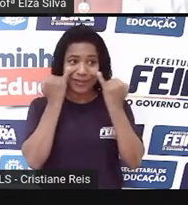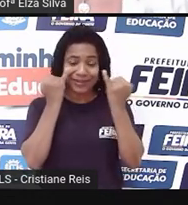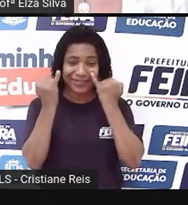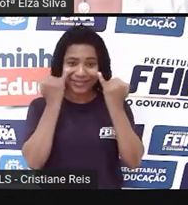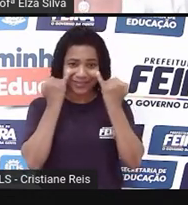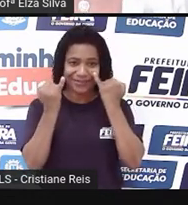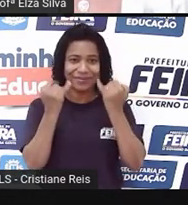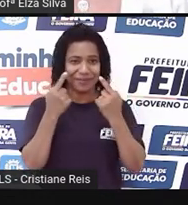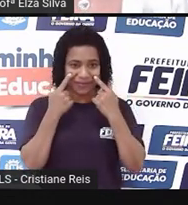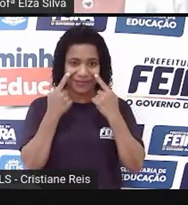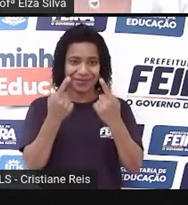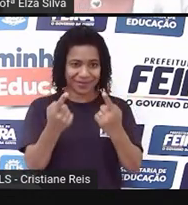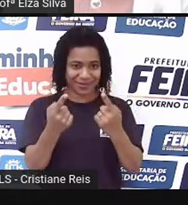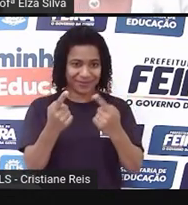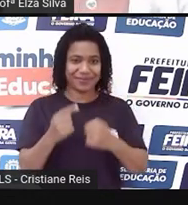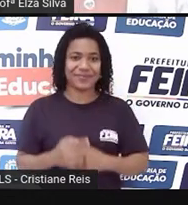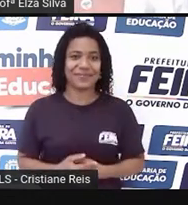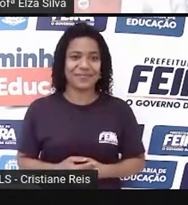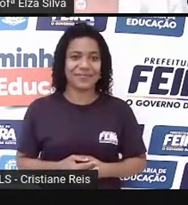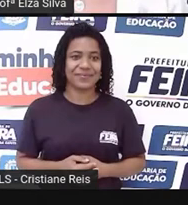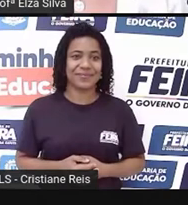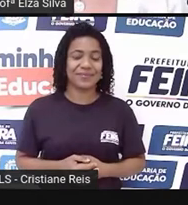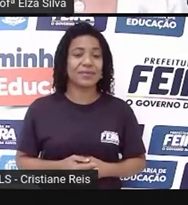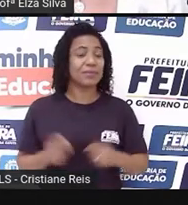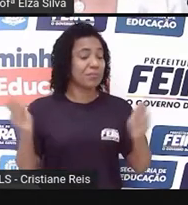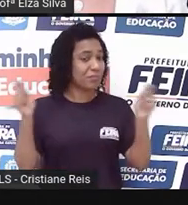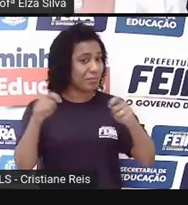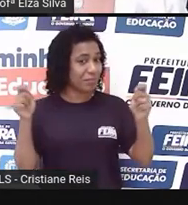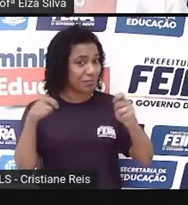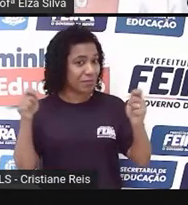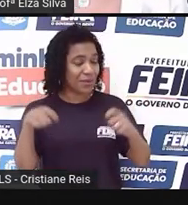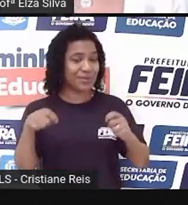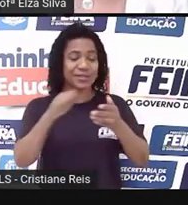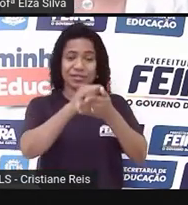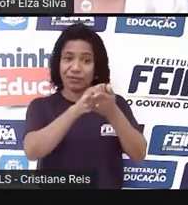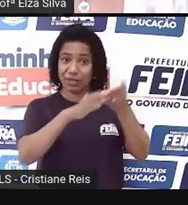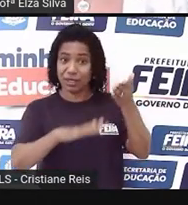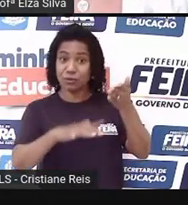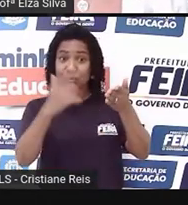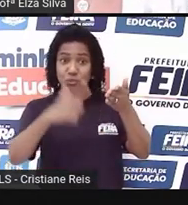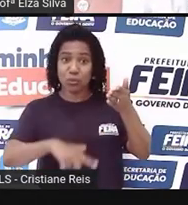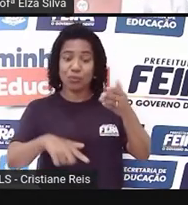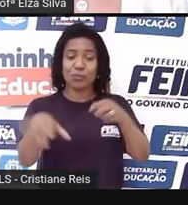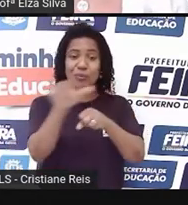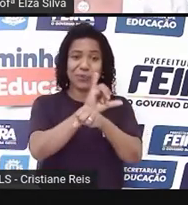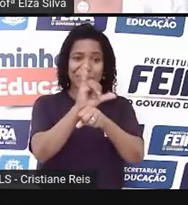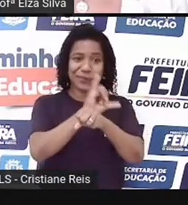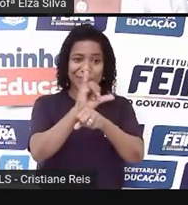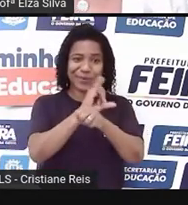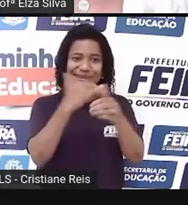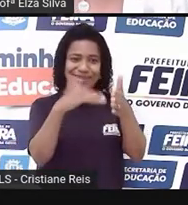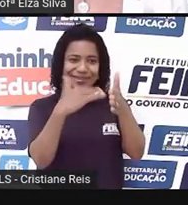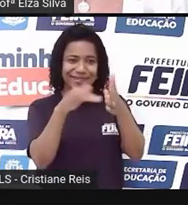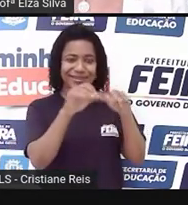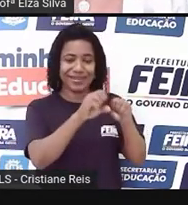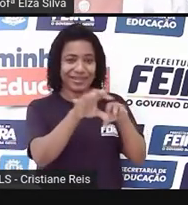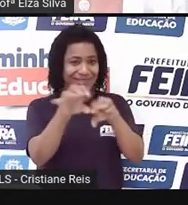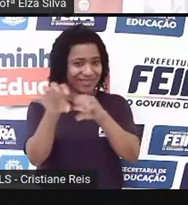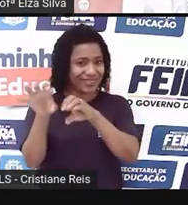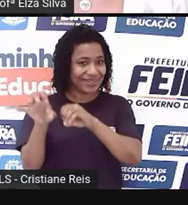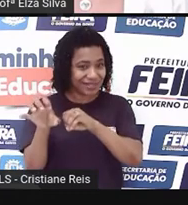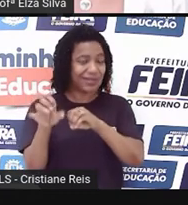contém. Não se esqueçam que vocês podem acessar novamente esta atividade através do link que está lá no nosso canal.